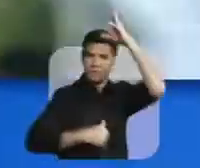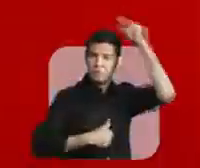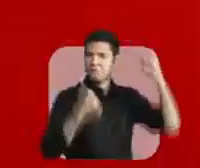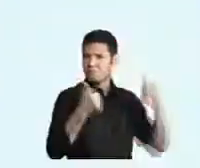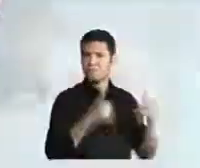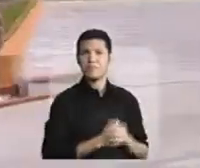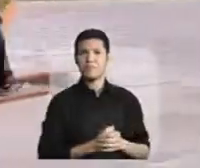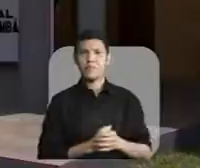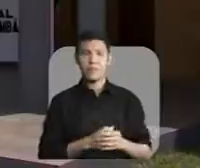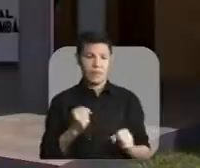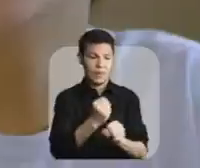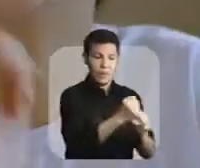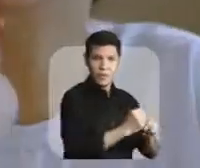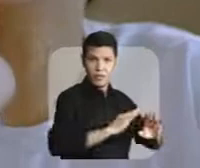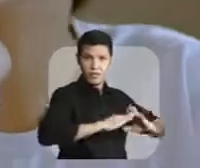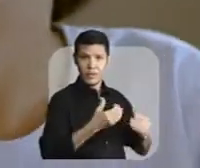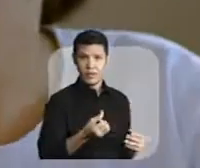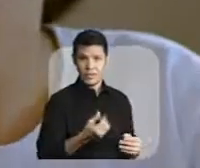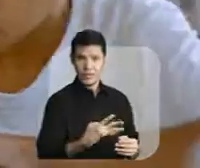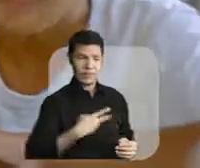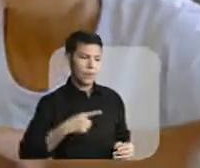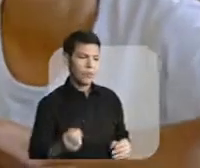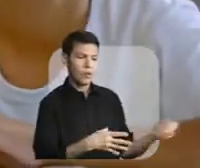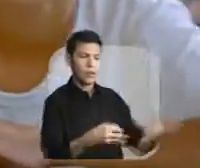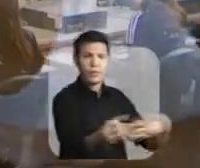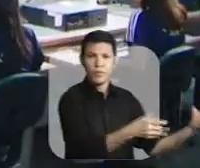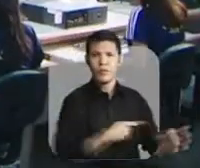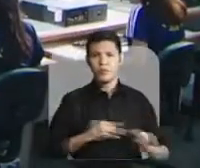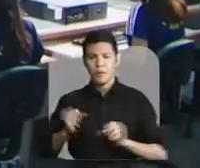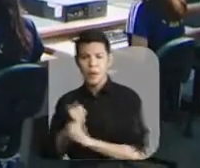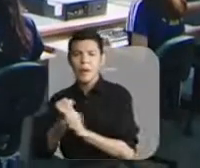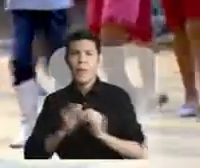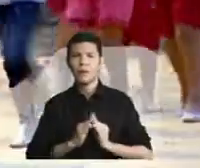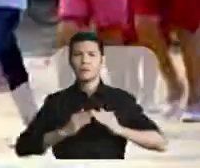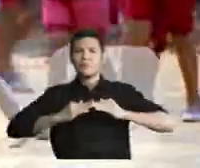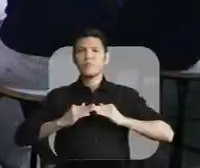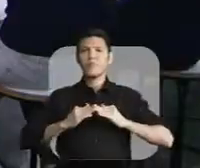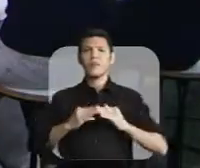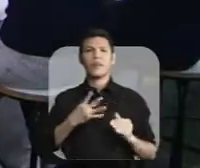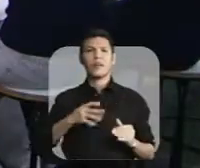64 novas escolas, 460 ampliadas.